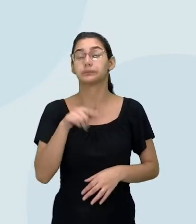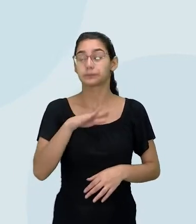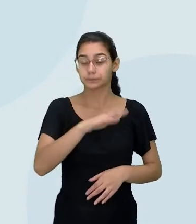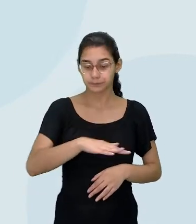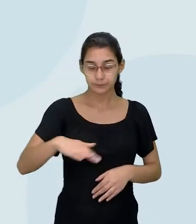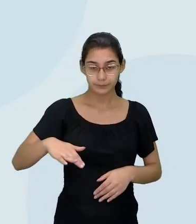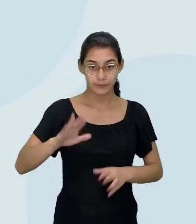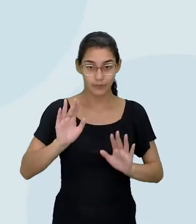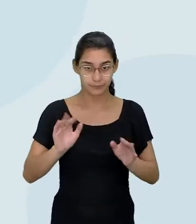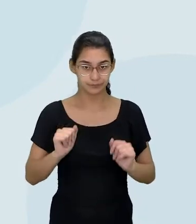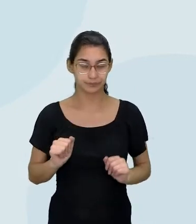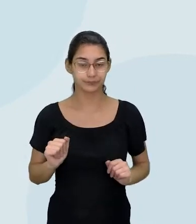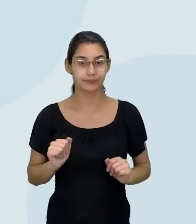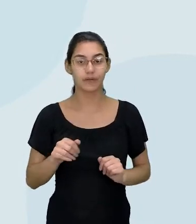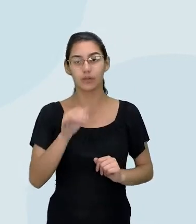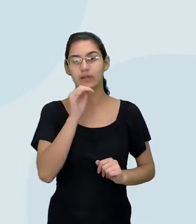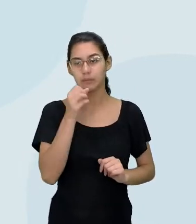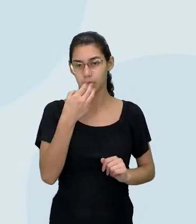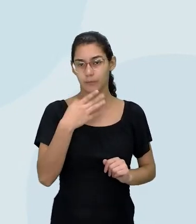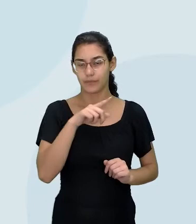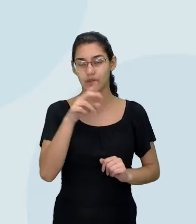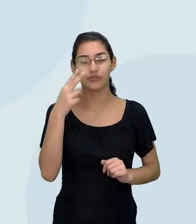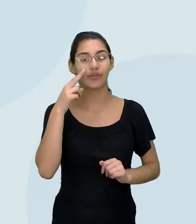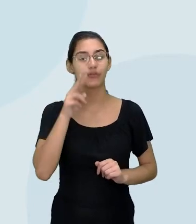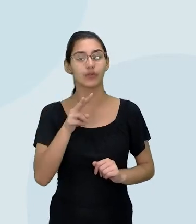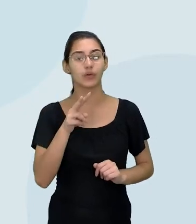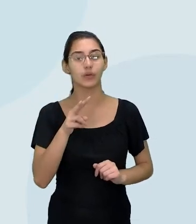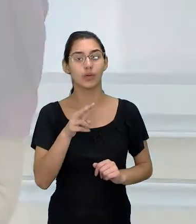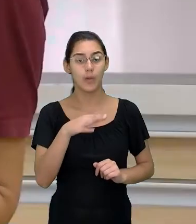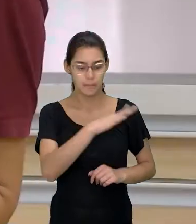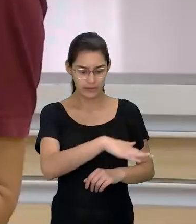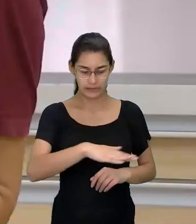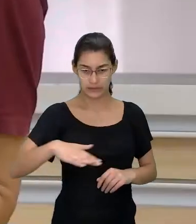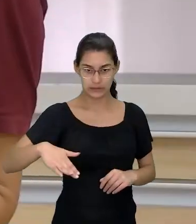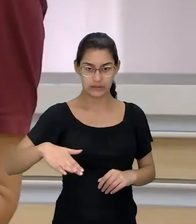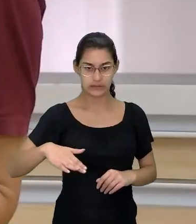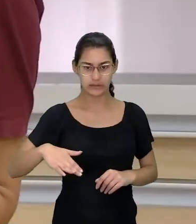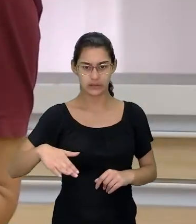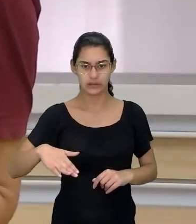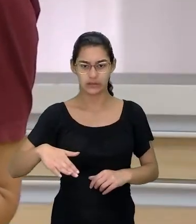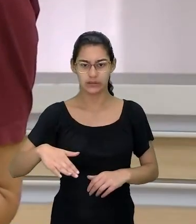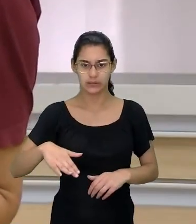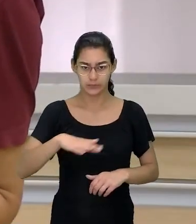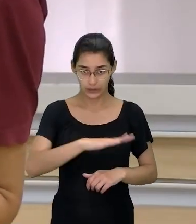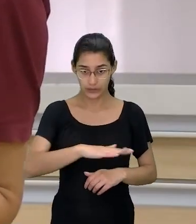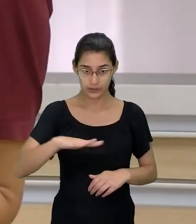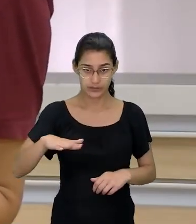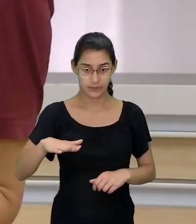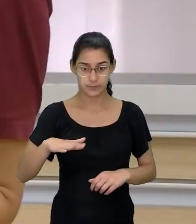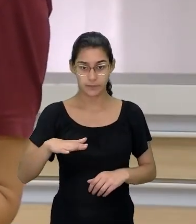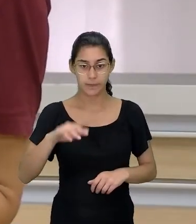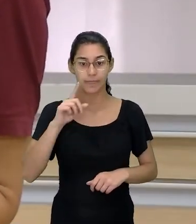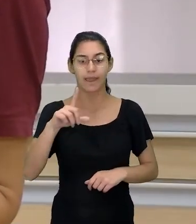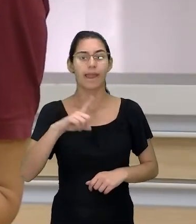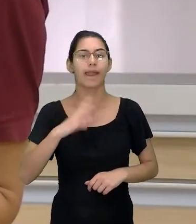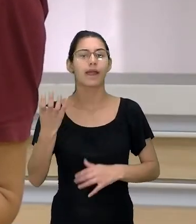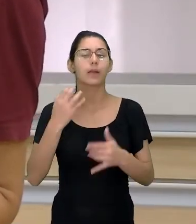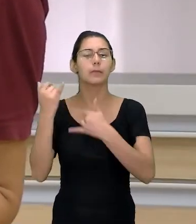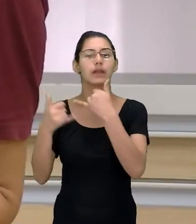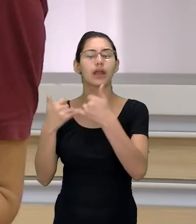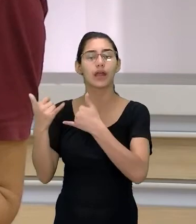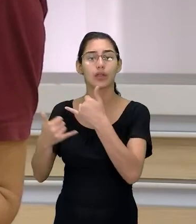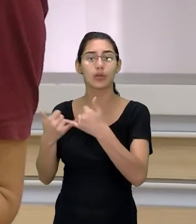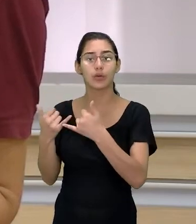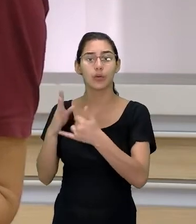criança, ó, um ótimo exemplo. Você já viu uma criancinha pequena, pequena, pequena mesmo. Ela quer um brinquedo